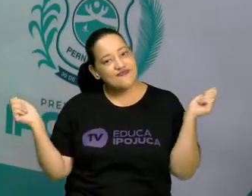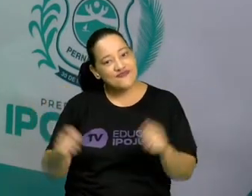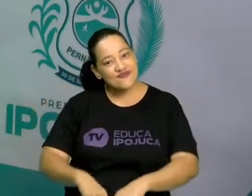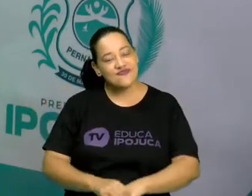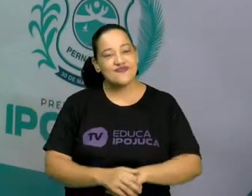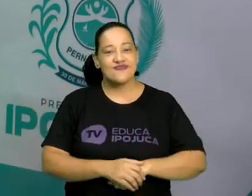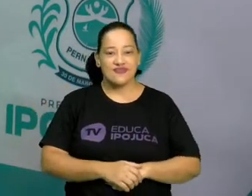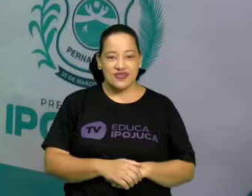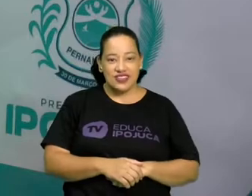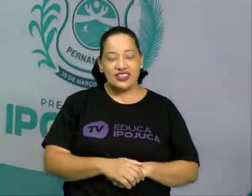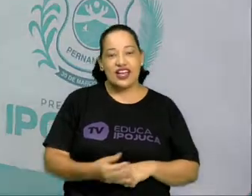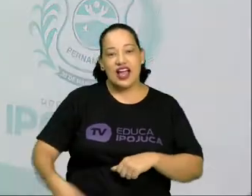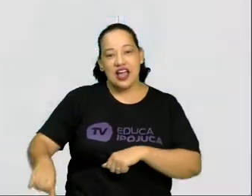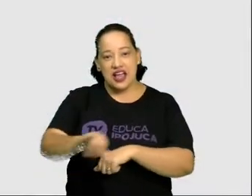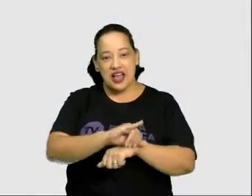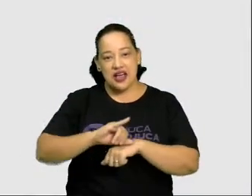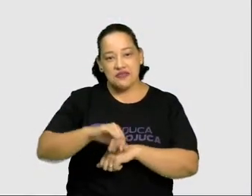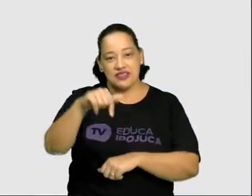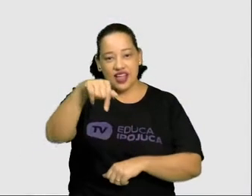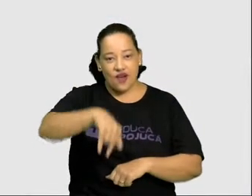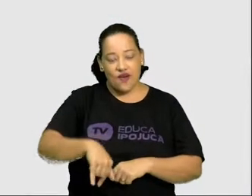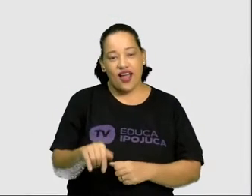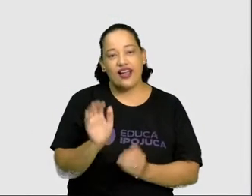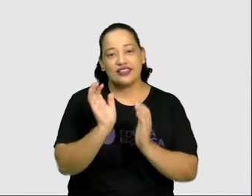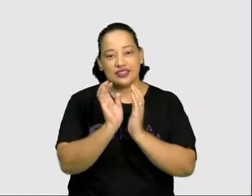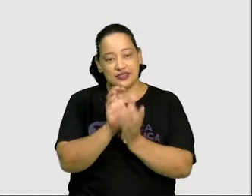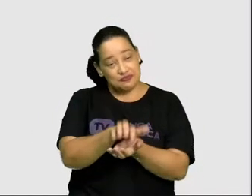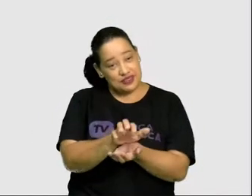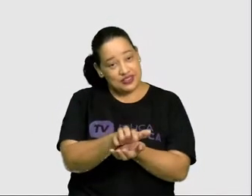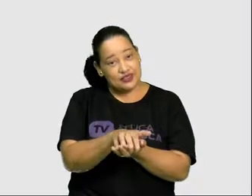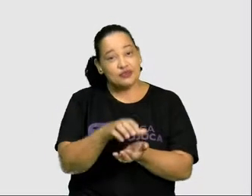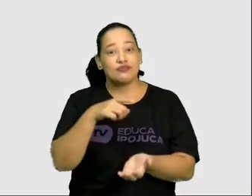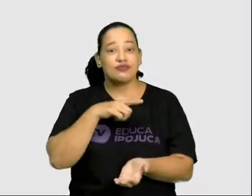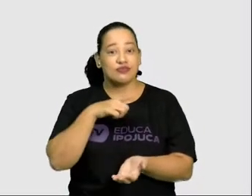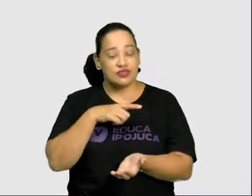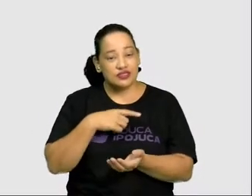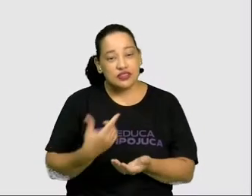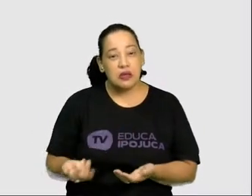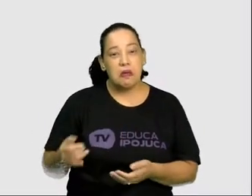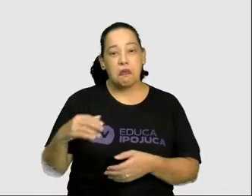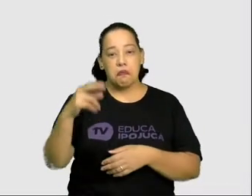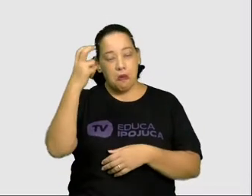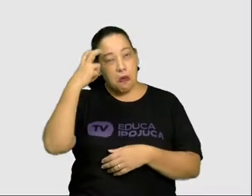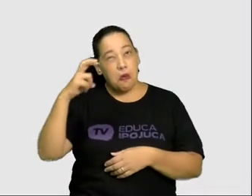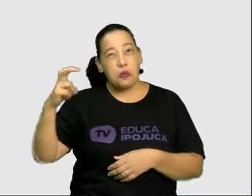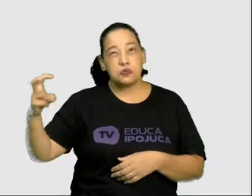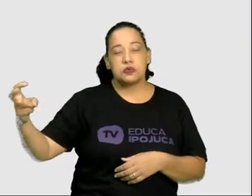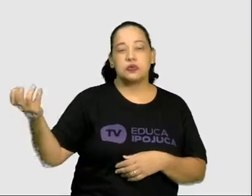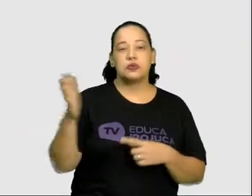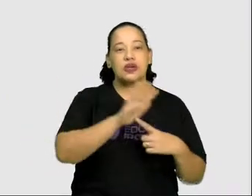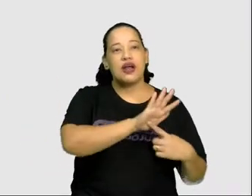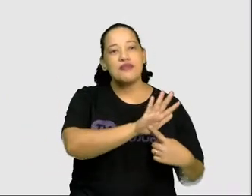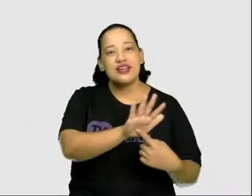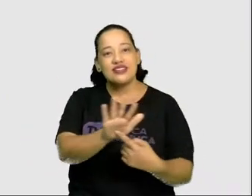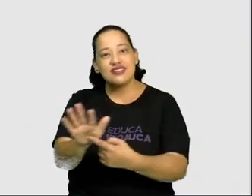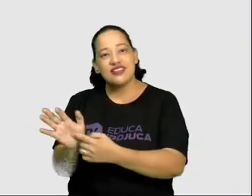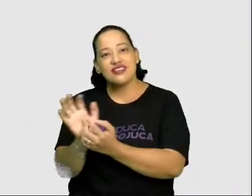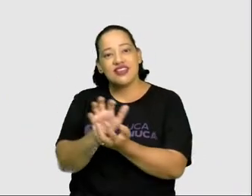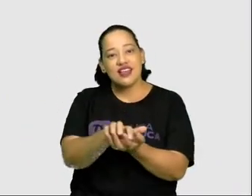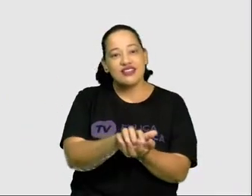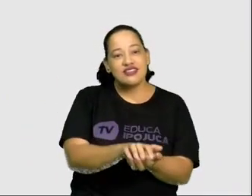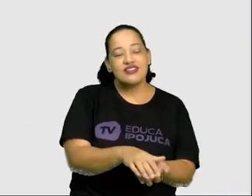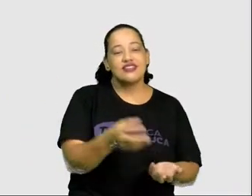E aí a capital pernambucana é um grande centro cultural do Brasil. Recife apresenta histórias e